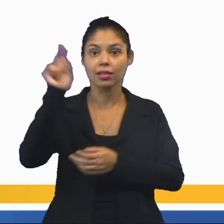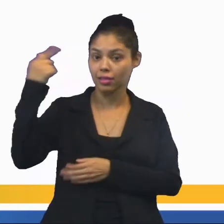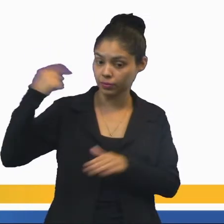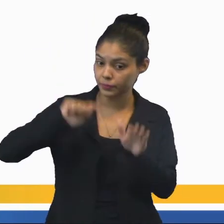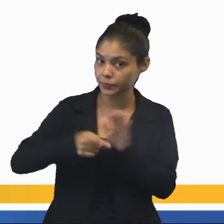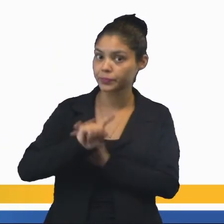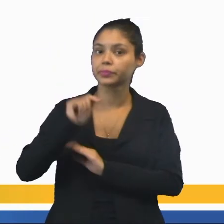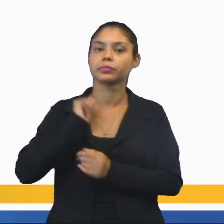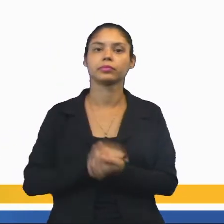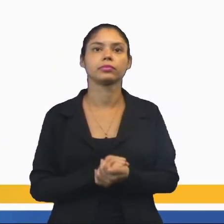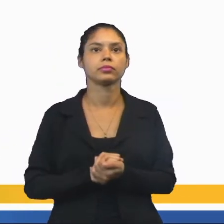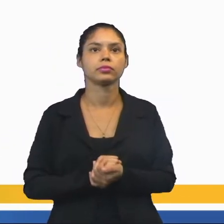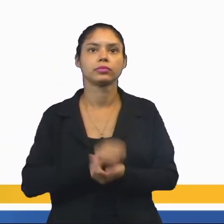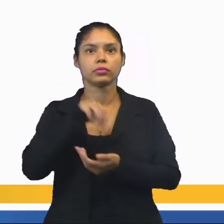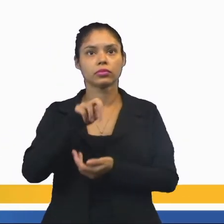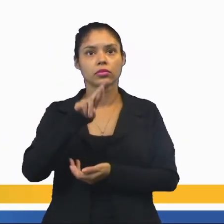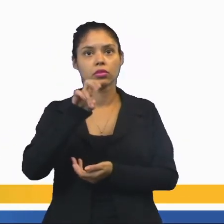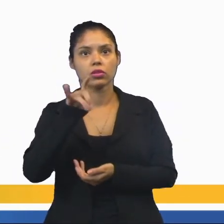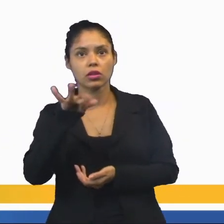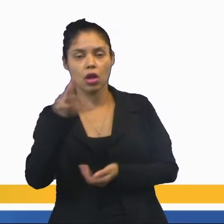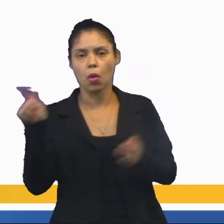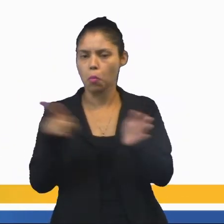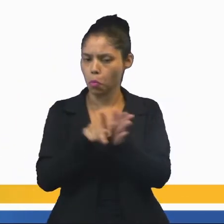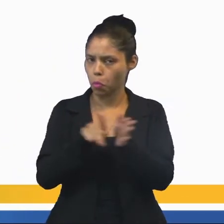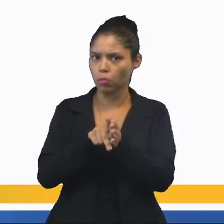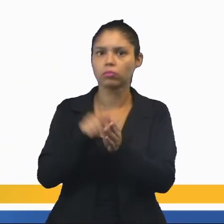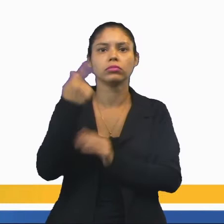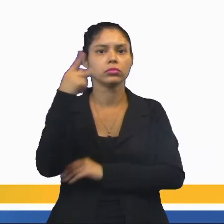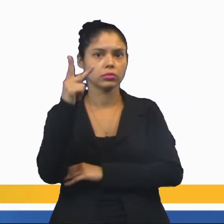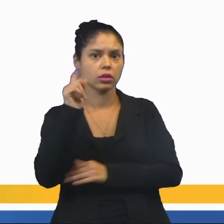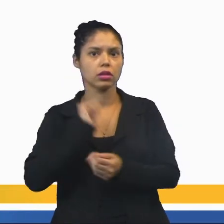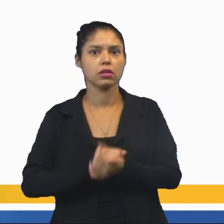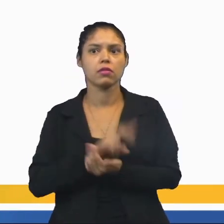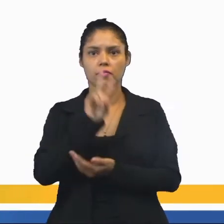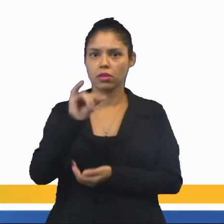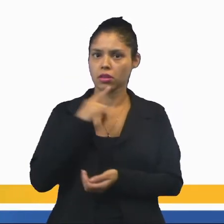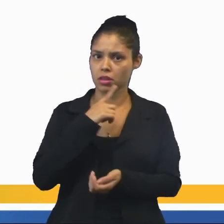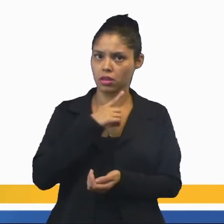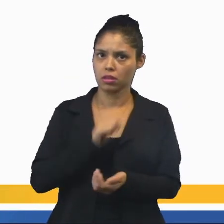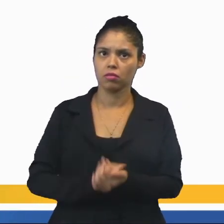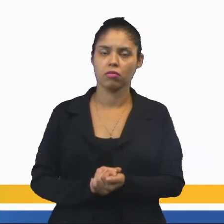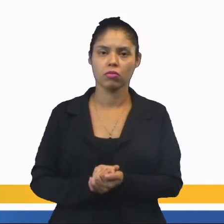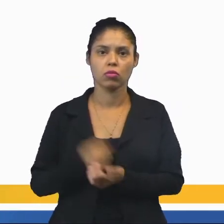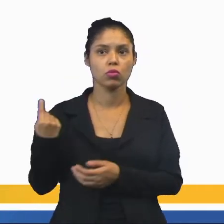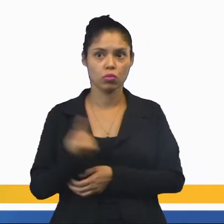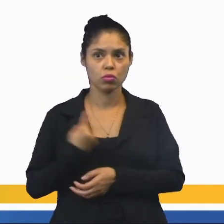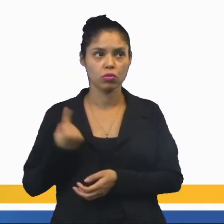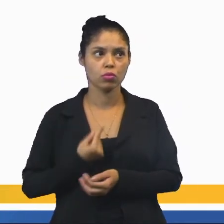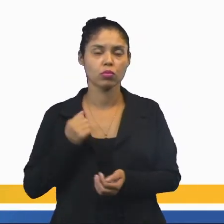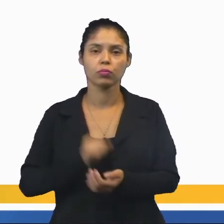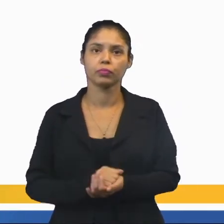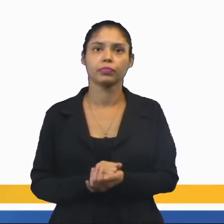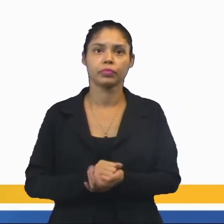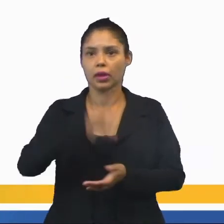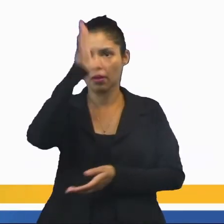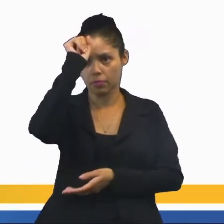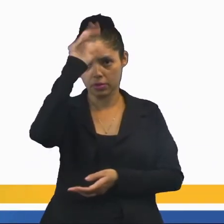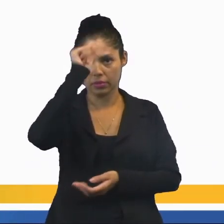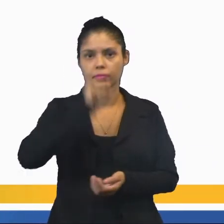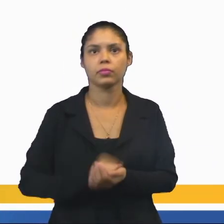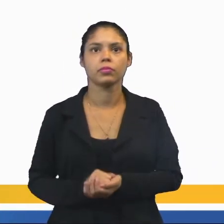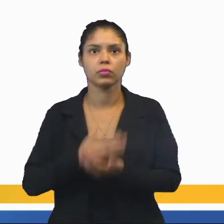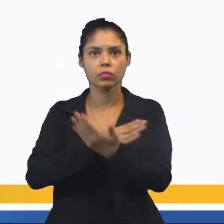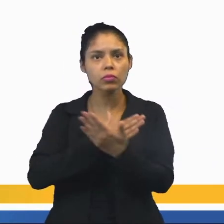dentro. O monastério é um lugar específico onde eles vão ficar isolados, aprendendo, sendo